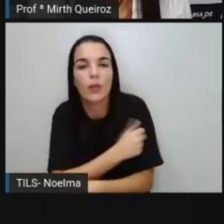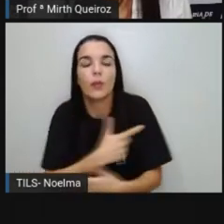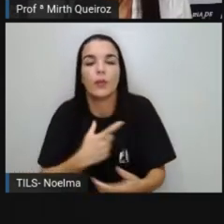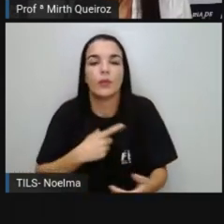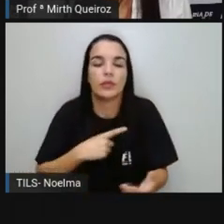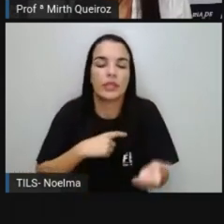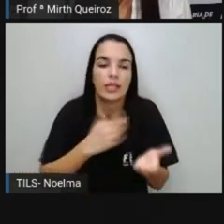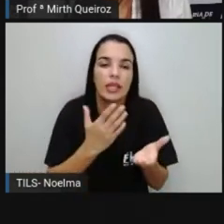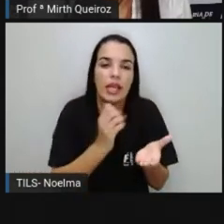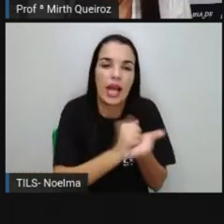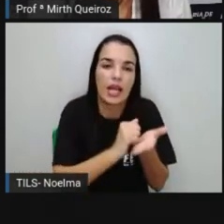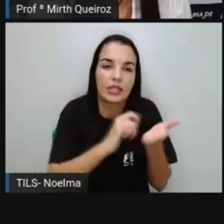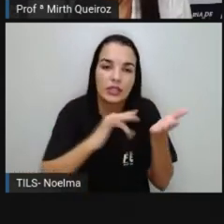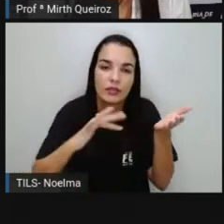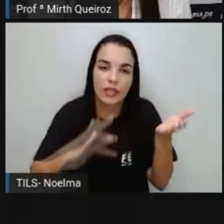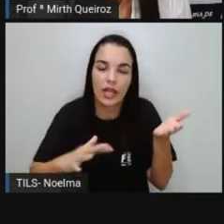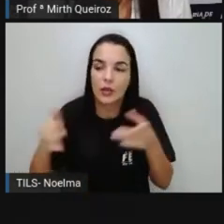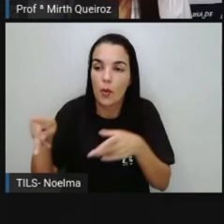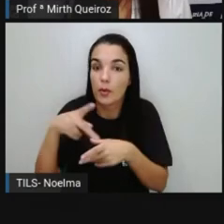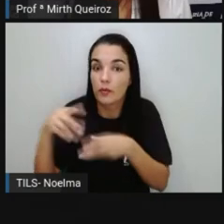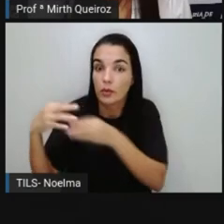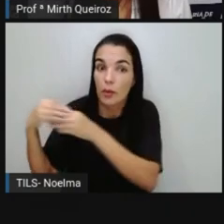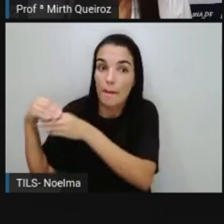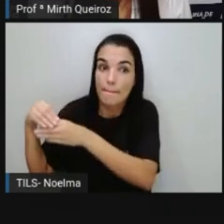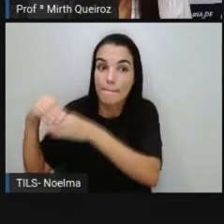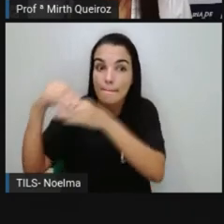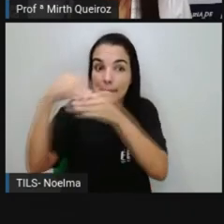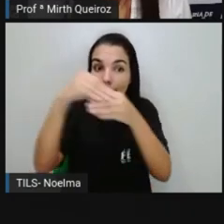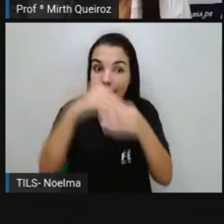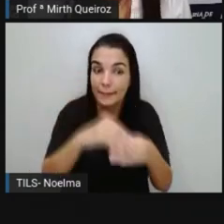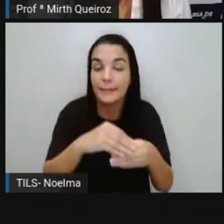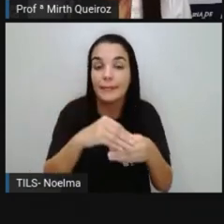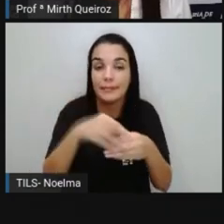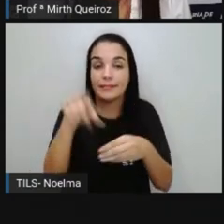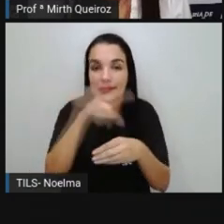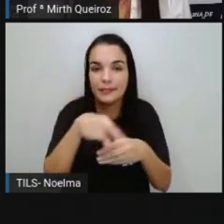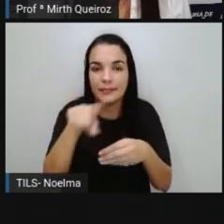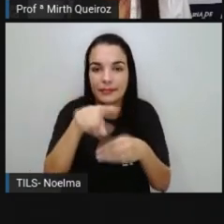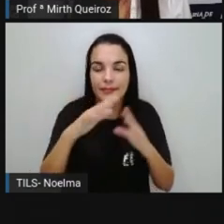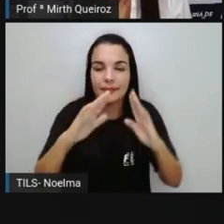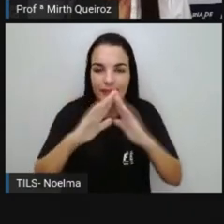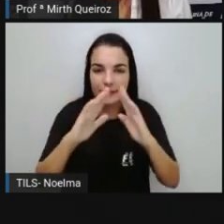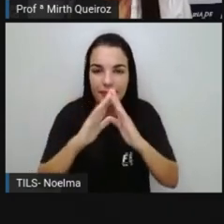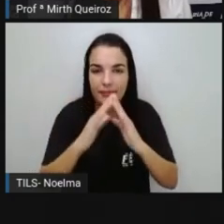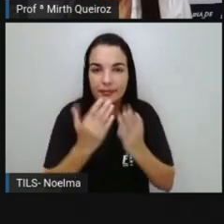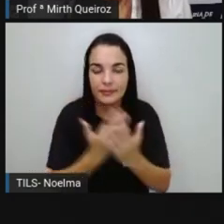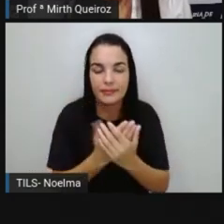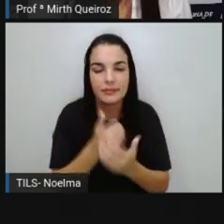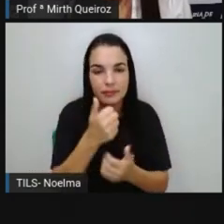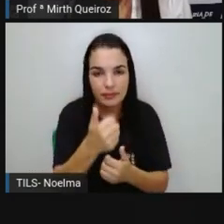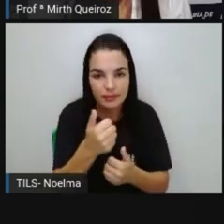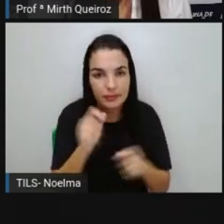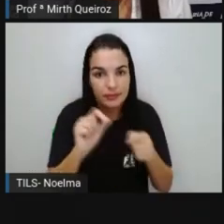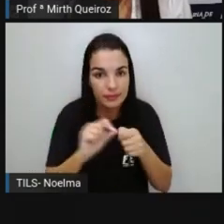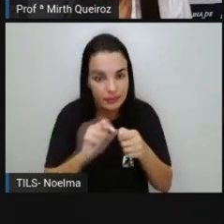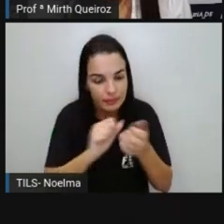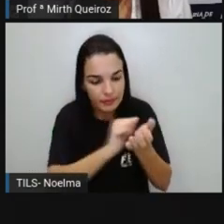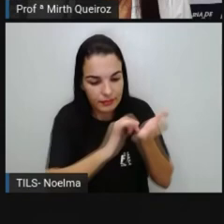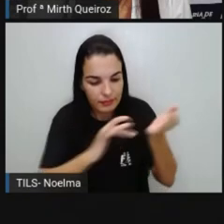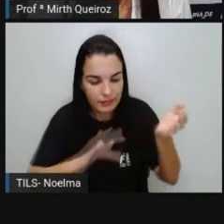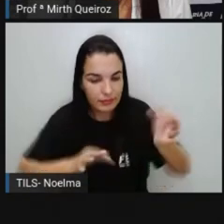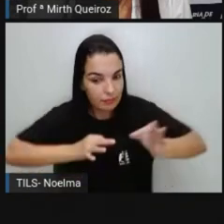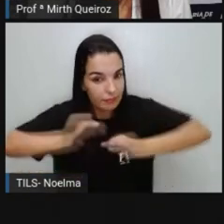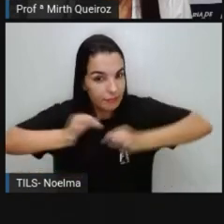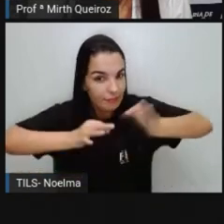de vocês que o professor encaminhou para vocês, para que vocês fizessem aí na casa de vocês. Realize essa atividade com bastante